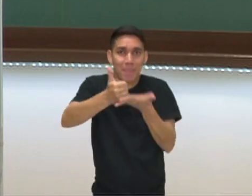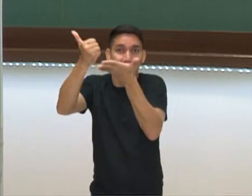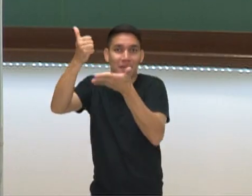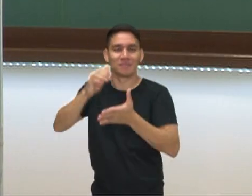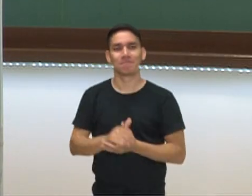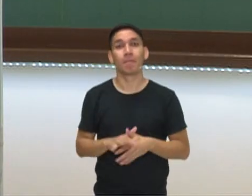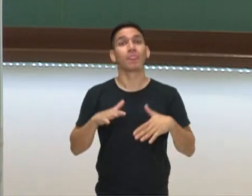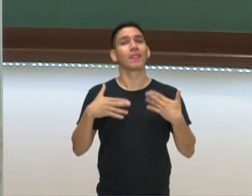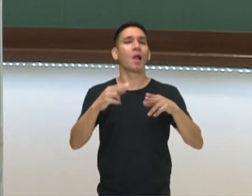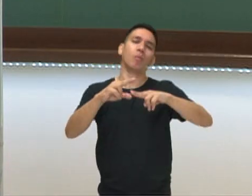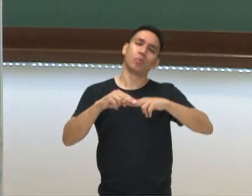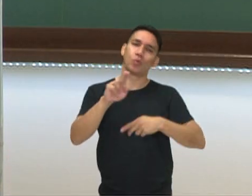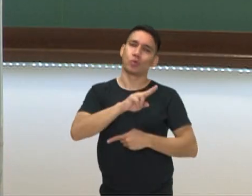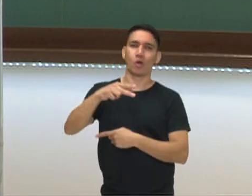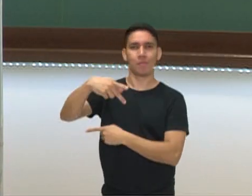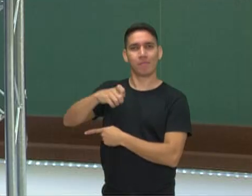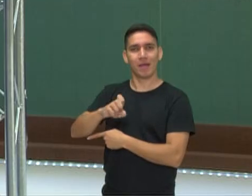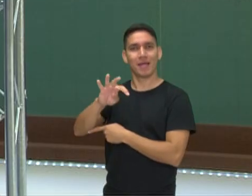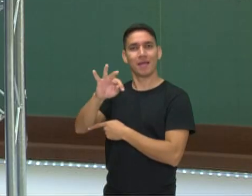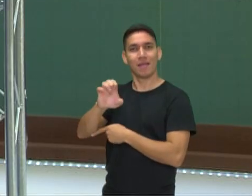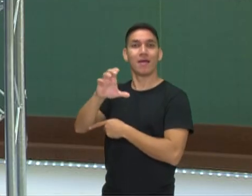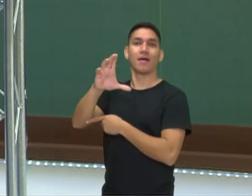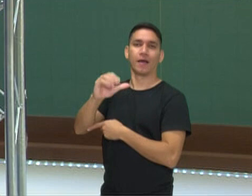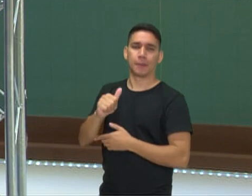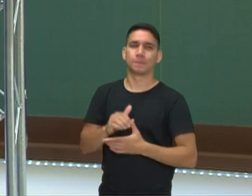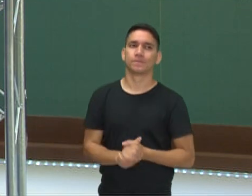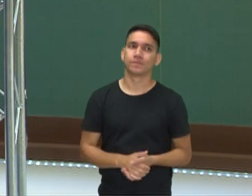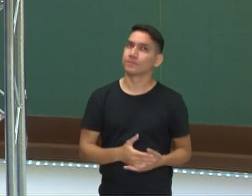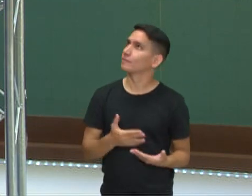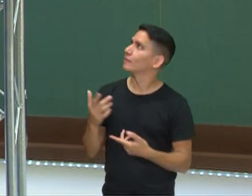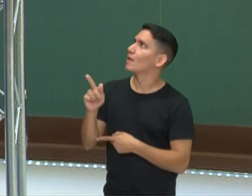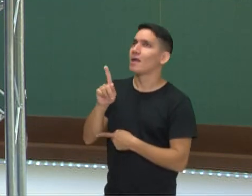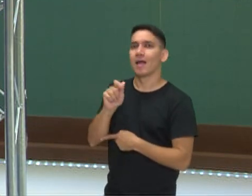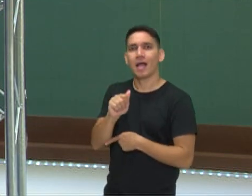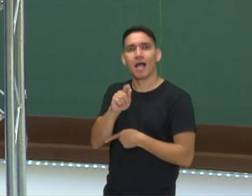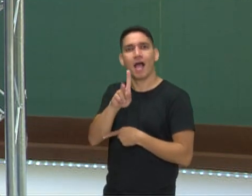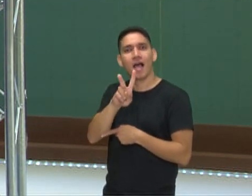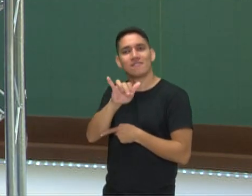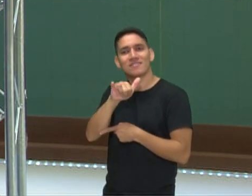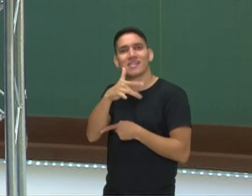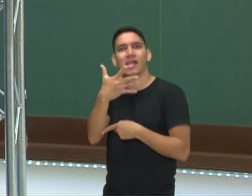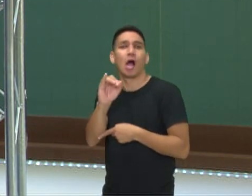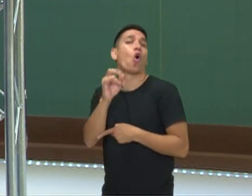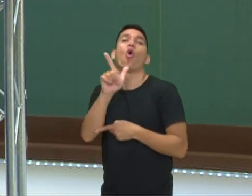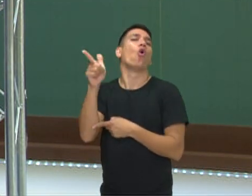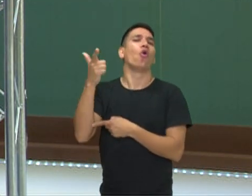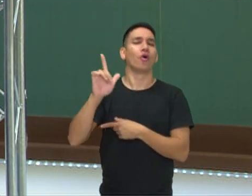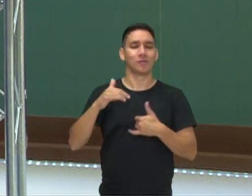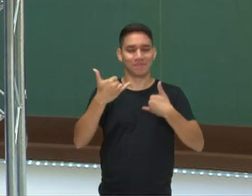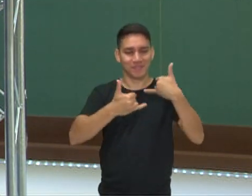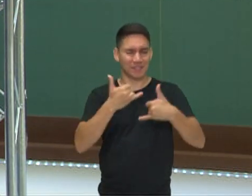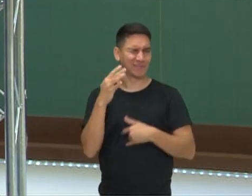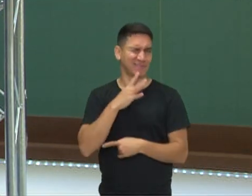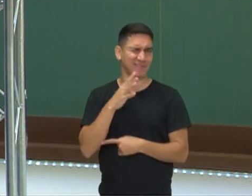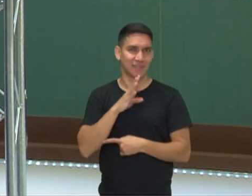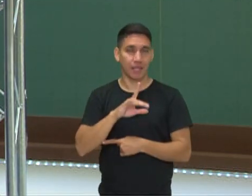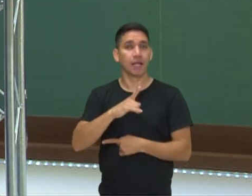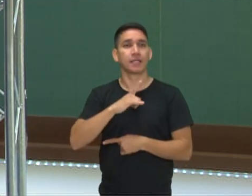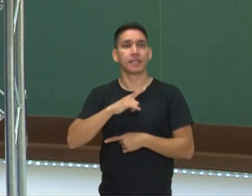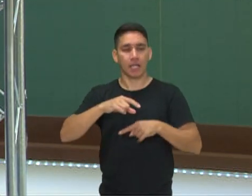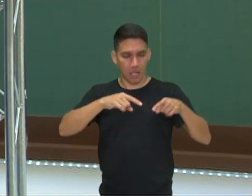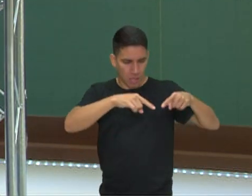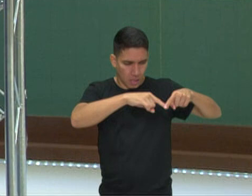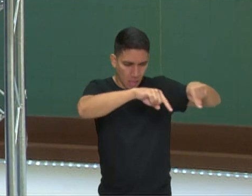aí vem a peteca. O gavião, outra brincadeira muito legal. Então tem círculos